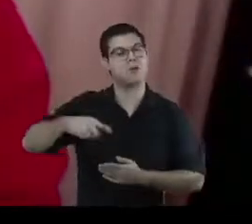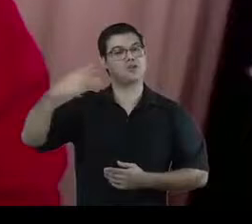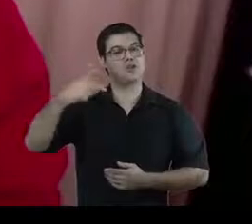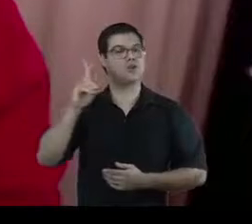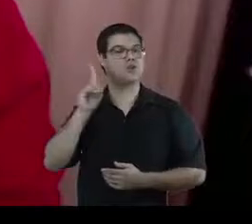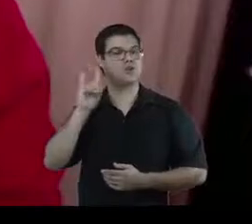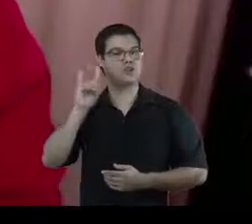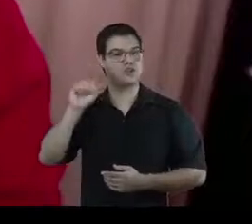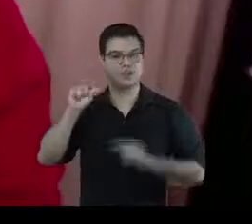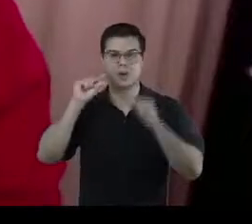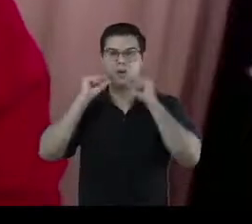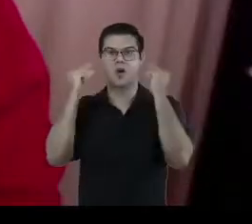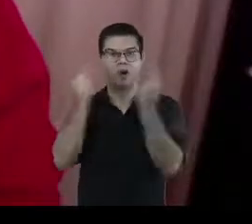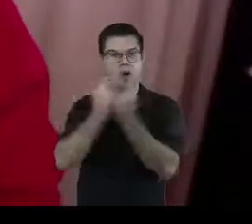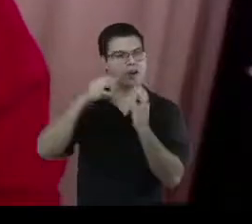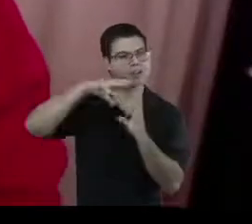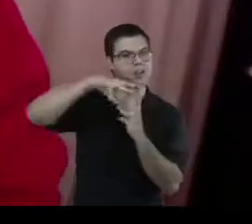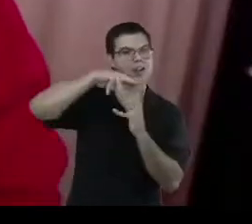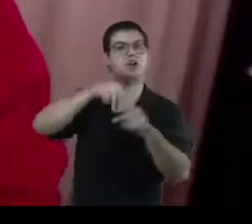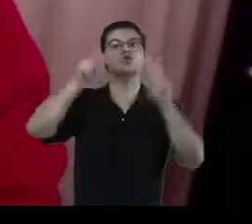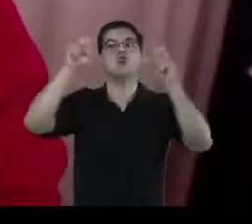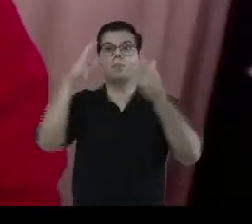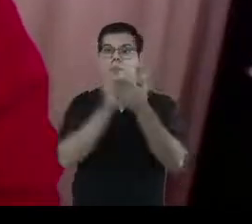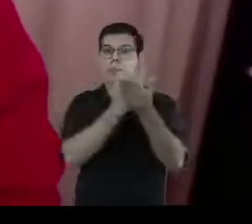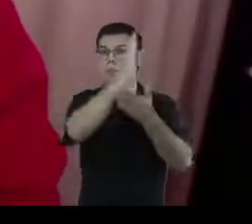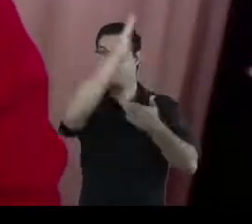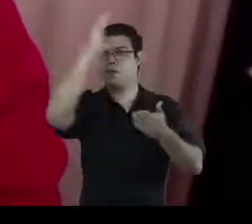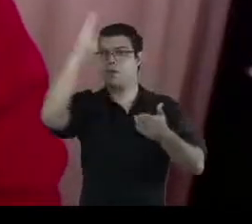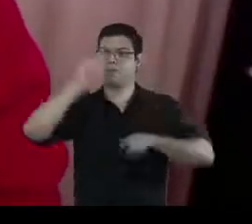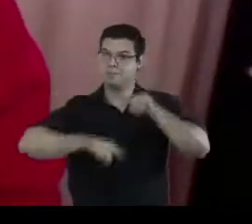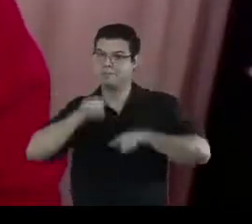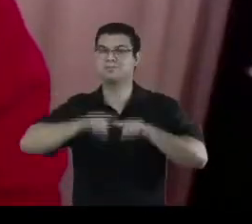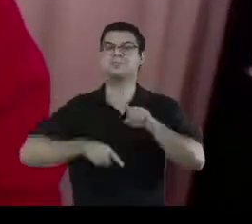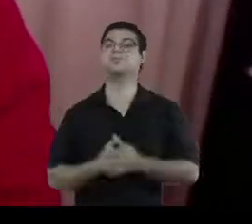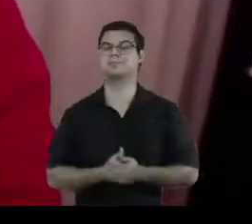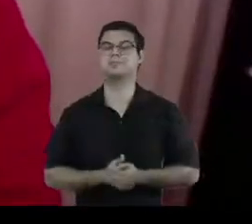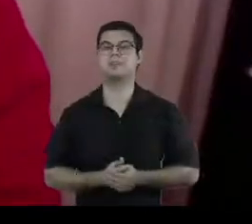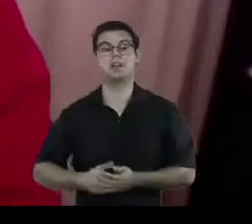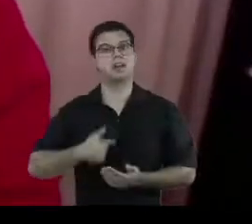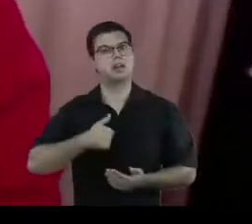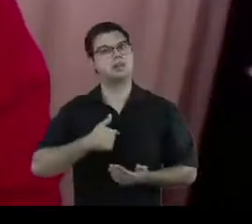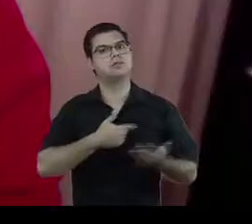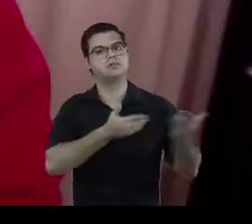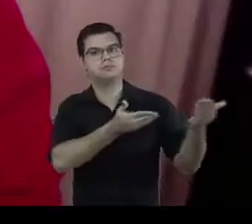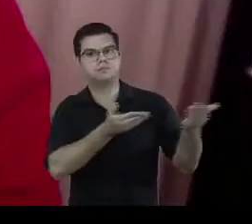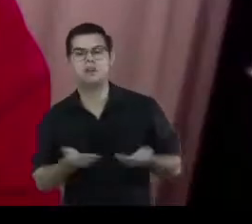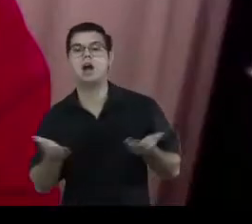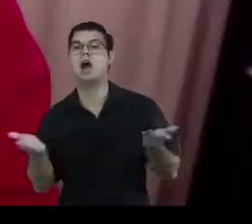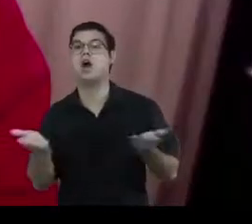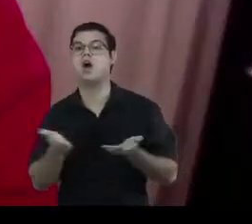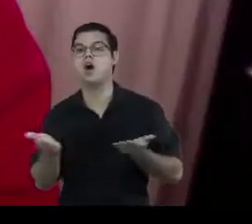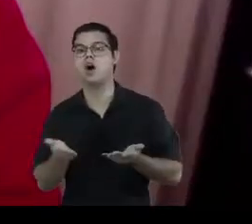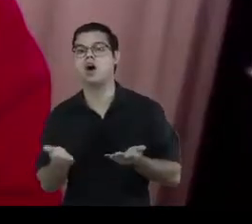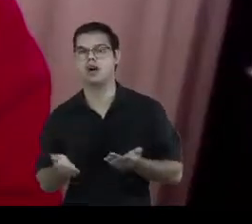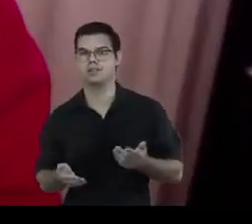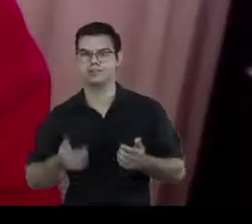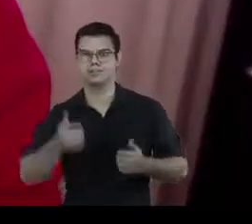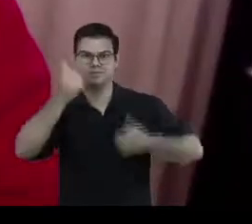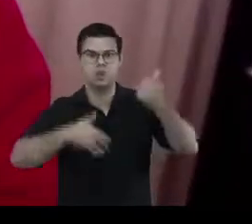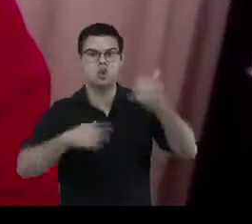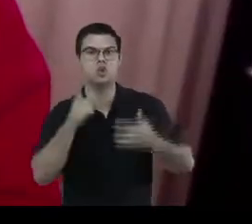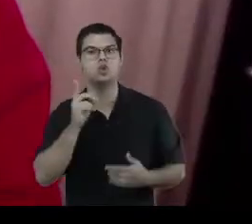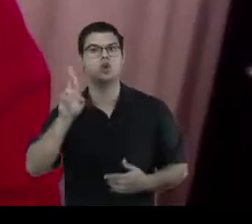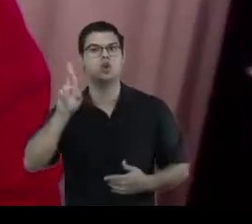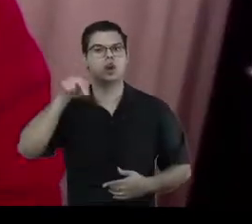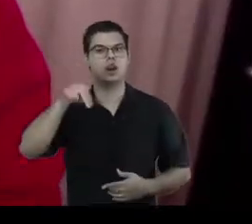do Coloque Internacional sobre a Bibliografia Material. Eu gostaria de convidar, então, agora, a passar a palavra para o